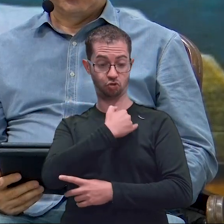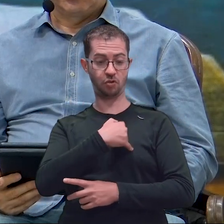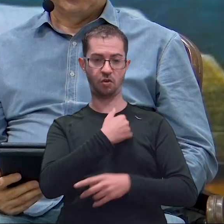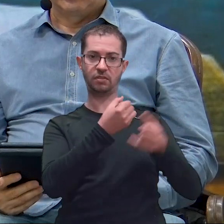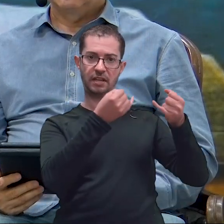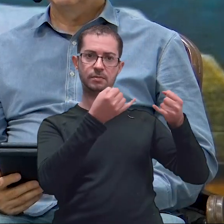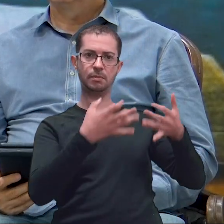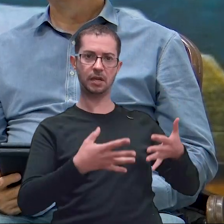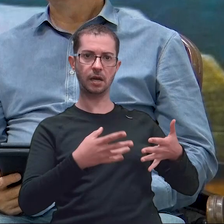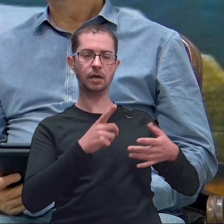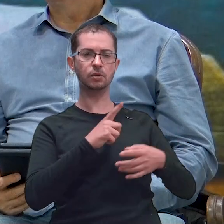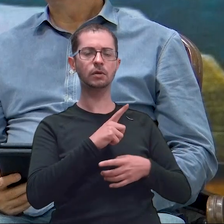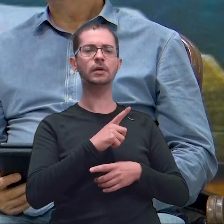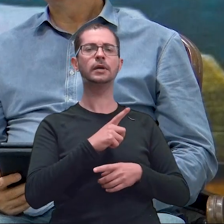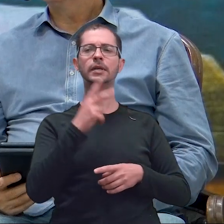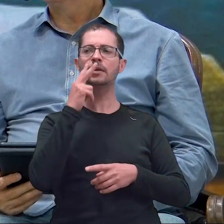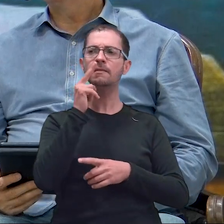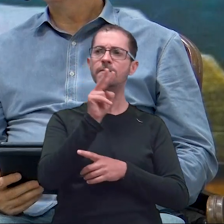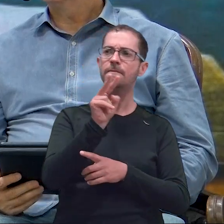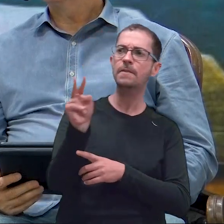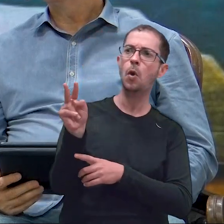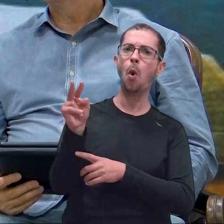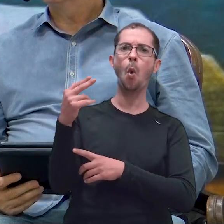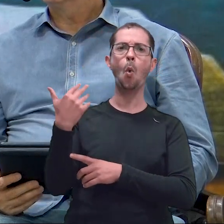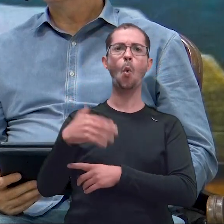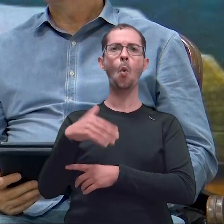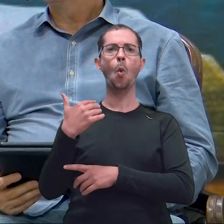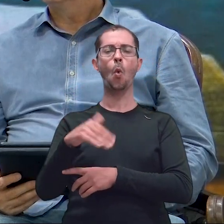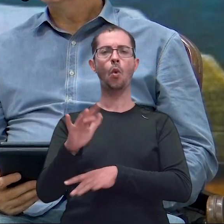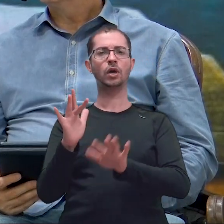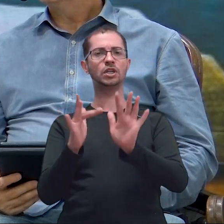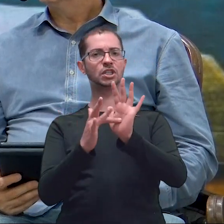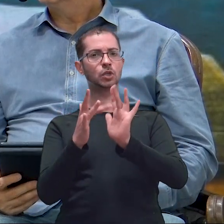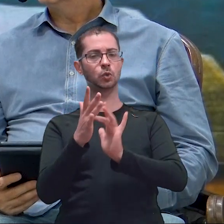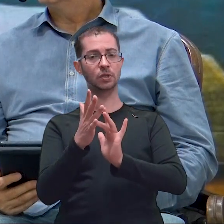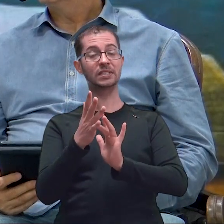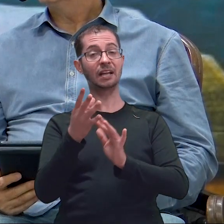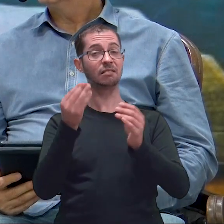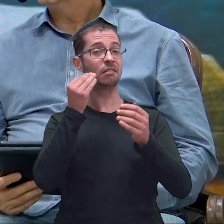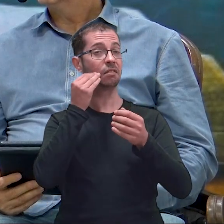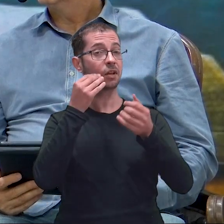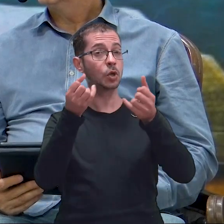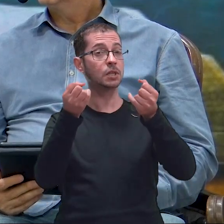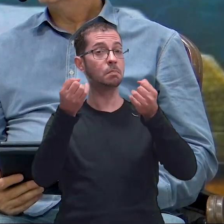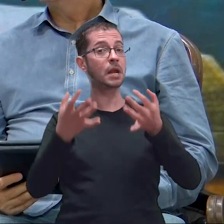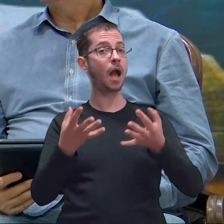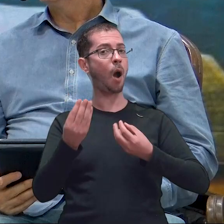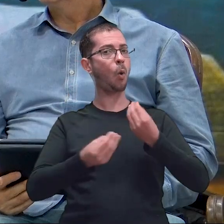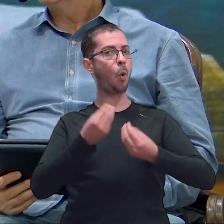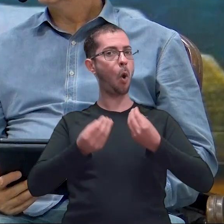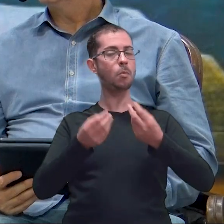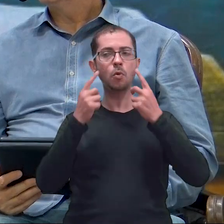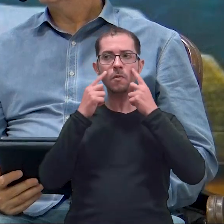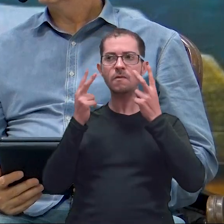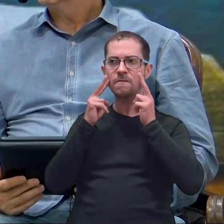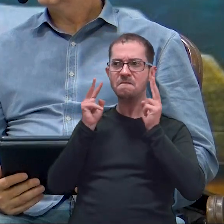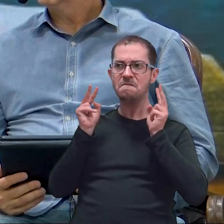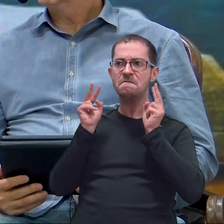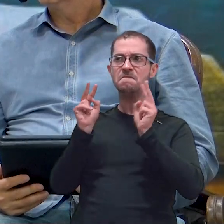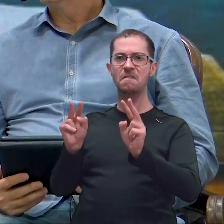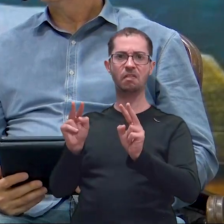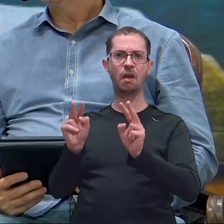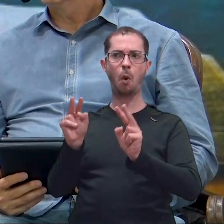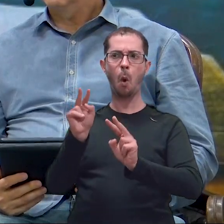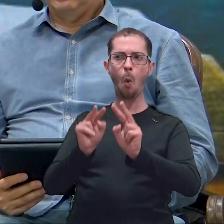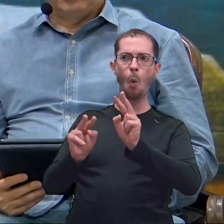Jesus em sua glória. Ele está tentando traduzir para nós o que ele viu. Por isso que ele dá essas